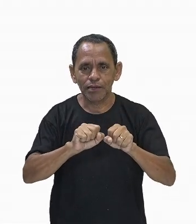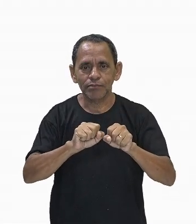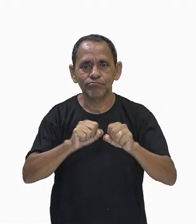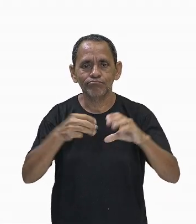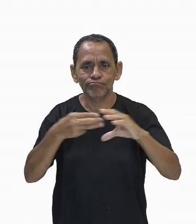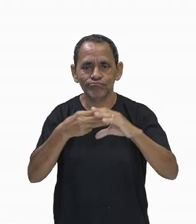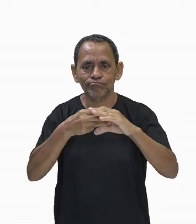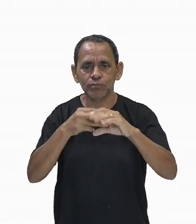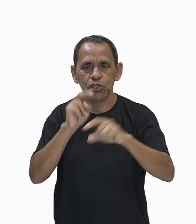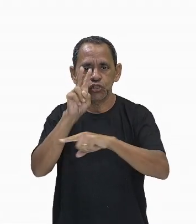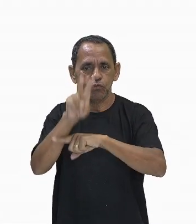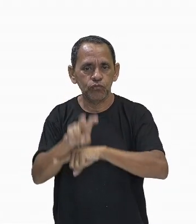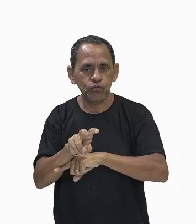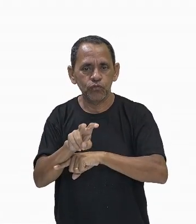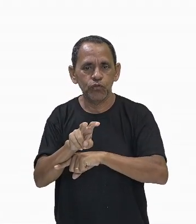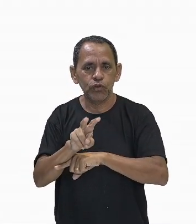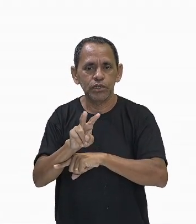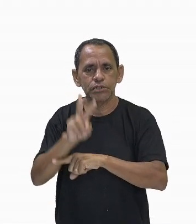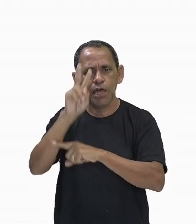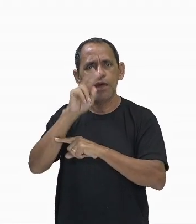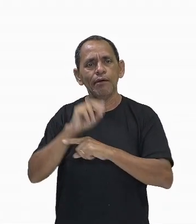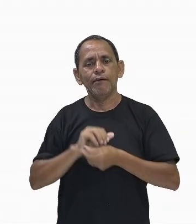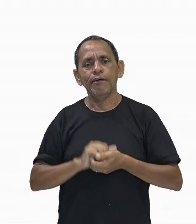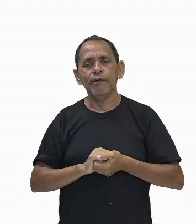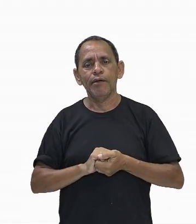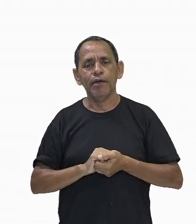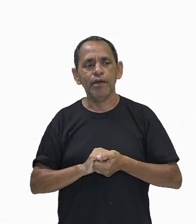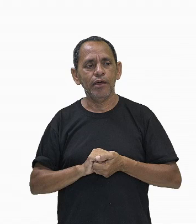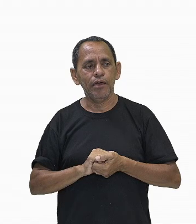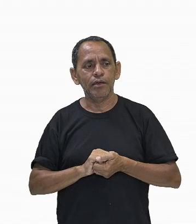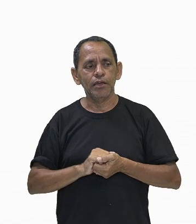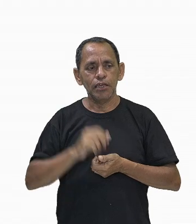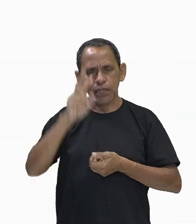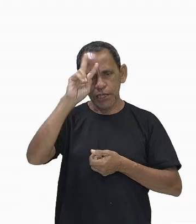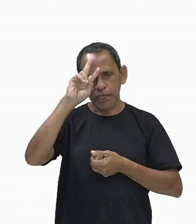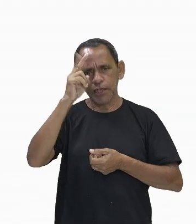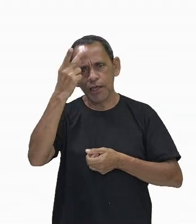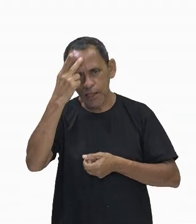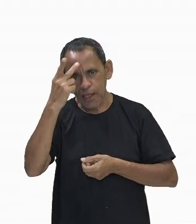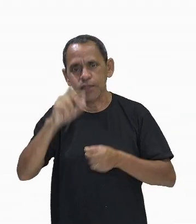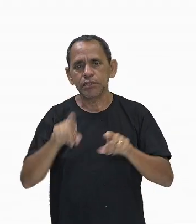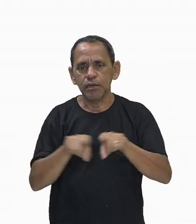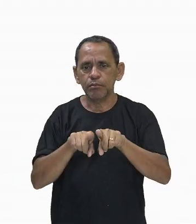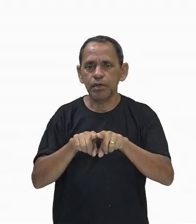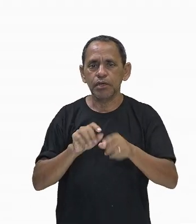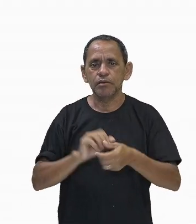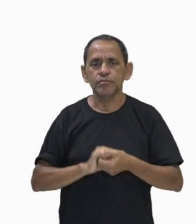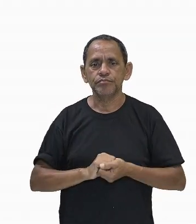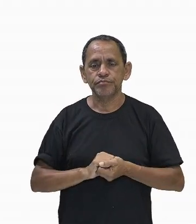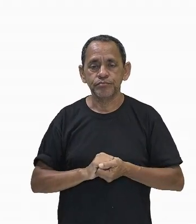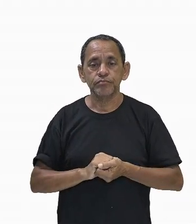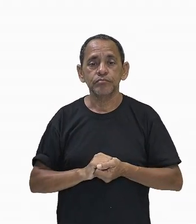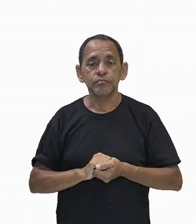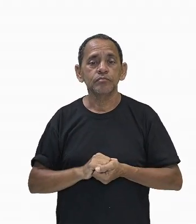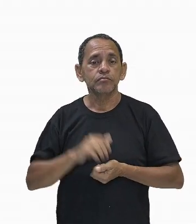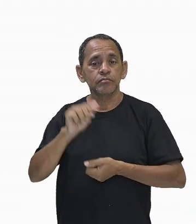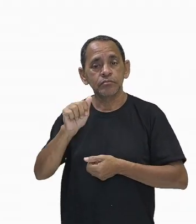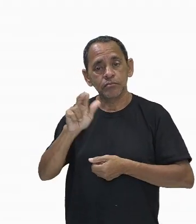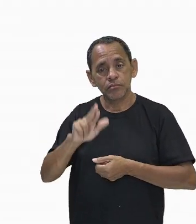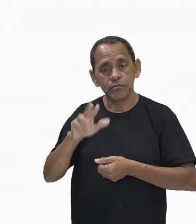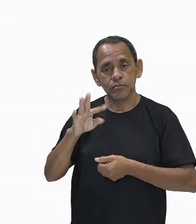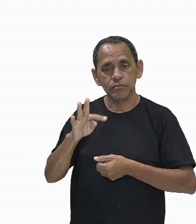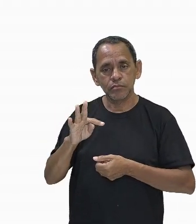próprio corpo por engano. Alguns exemplos aí dessas doenças, nós temos a artrite reumatoide